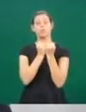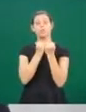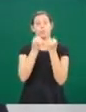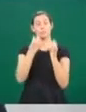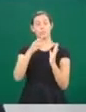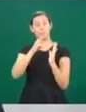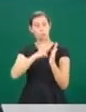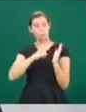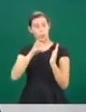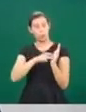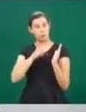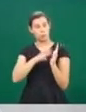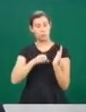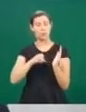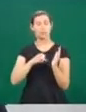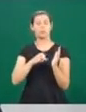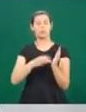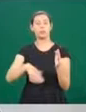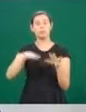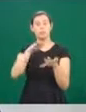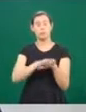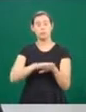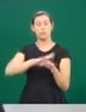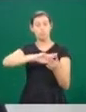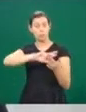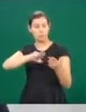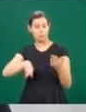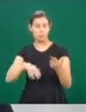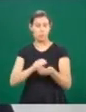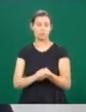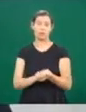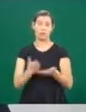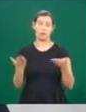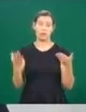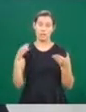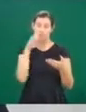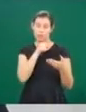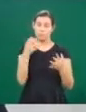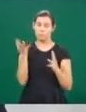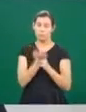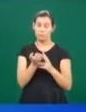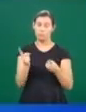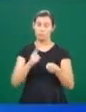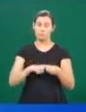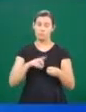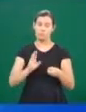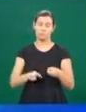ensino, práticas inclusivas e diversidade no ambiente escolar. Nós fazemos um rápido intervalo e voltamos já.